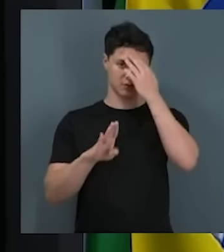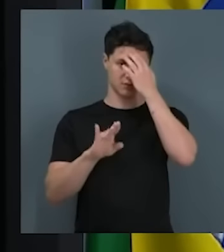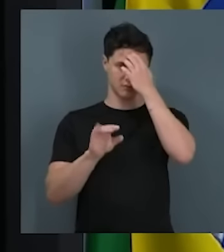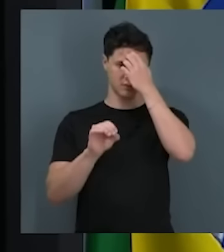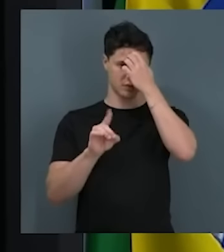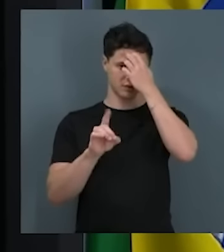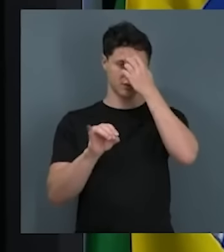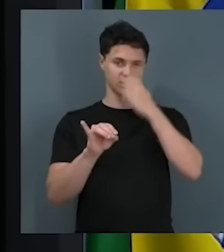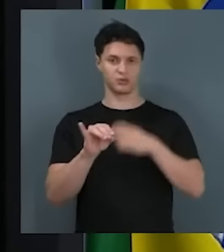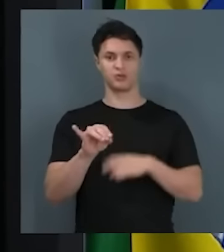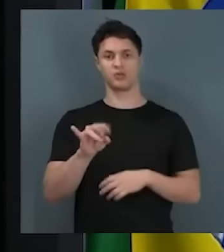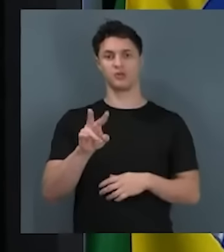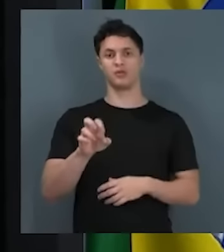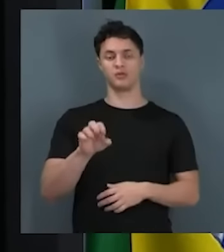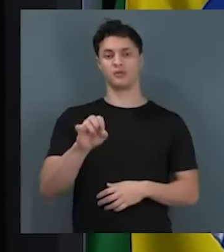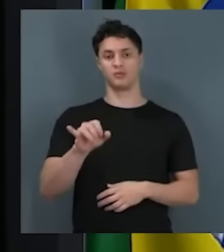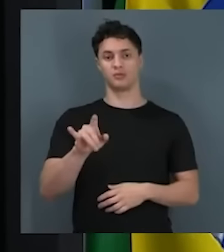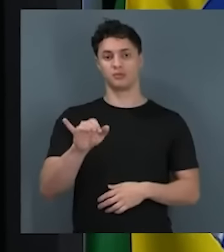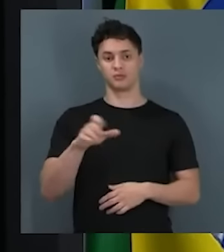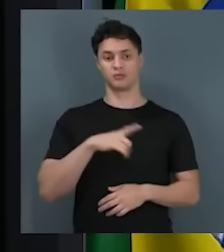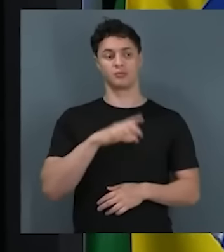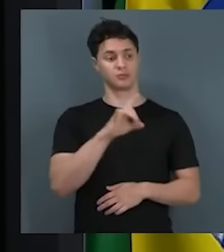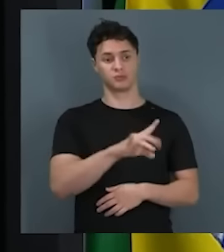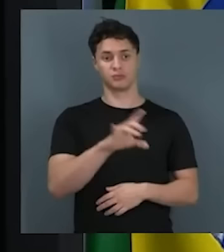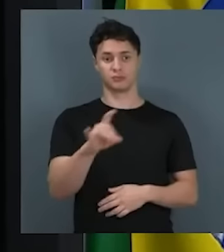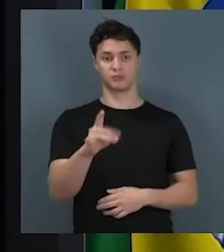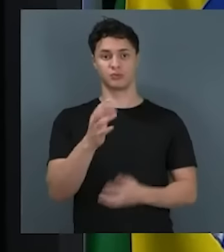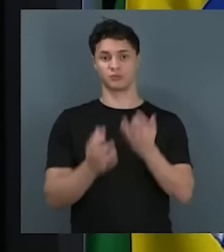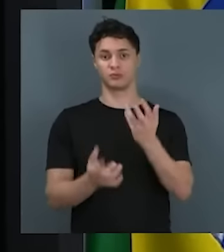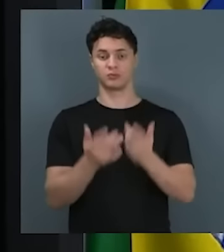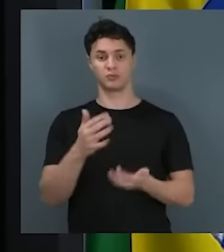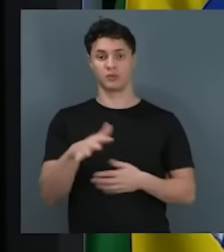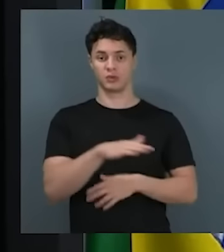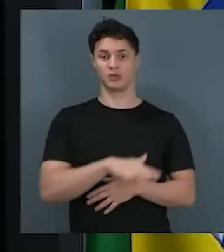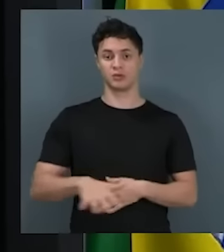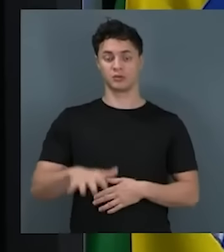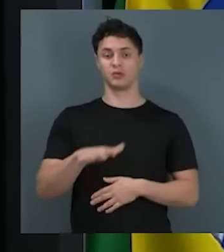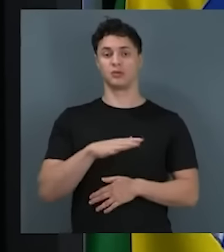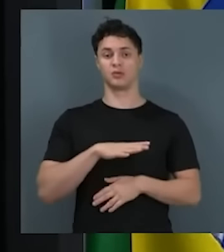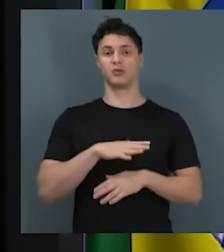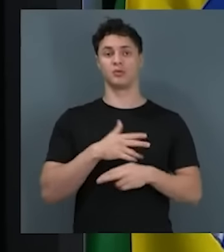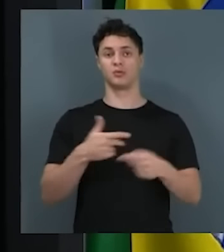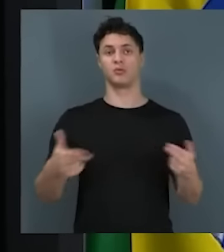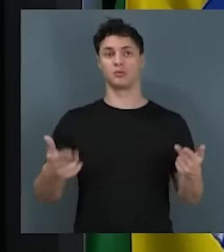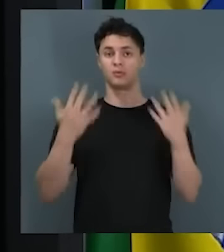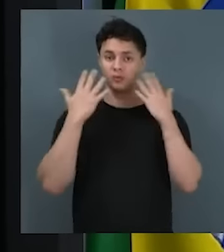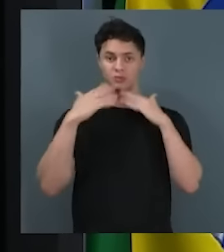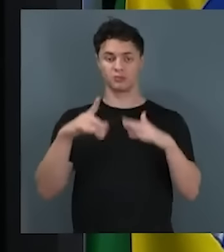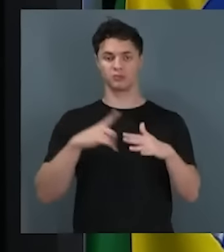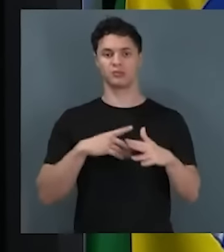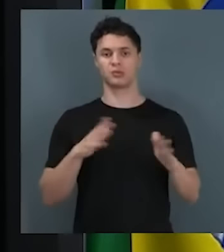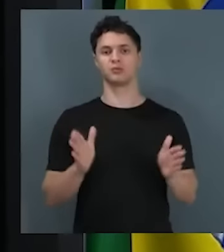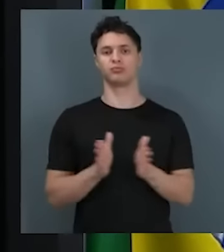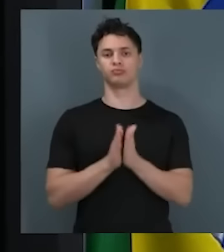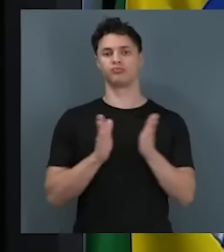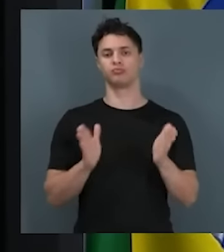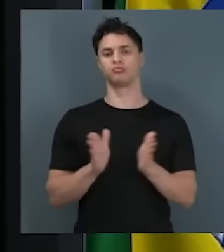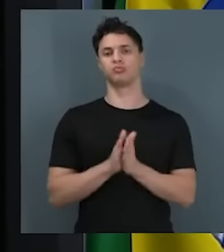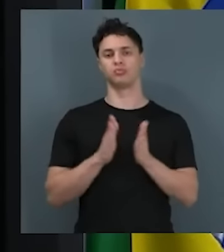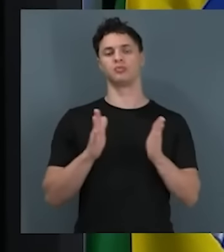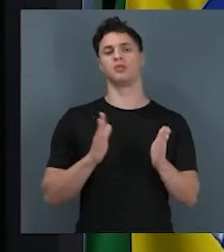e riquezas naturais. Com cada incêndio em ecossistemas naturais, ocorre um empobrecimento